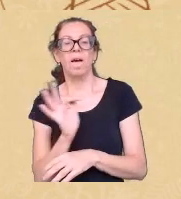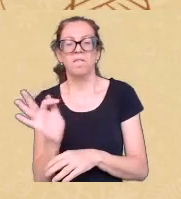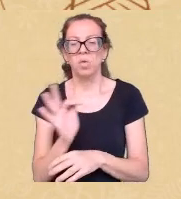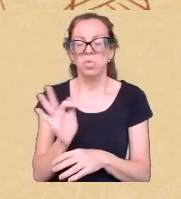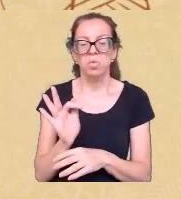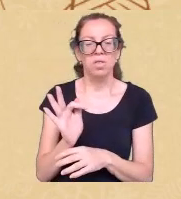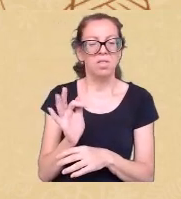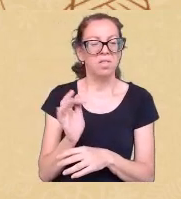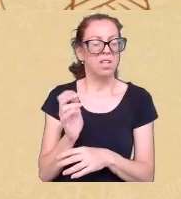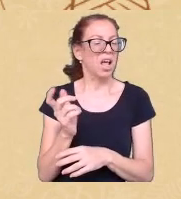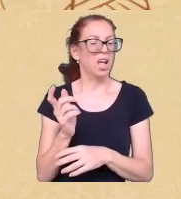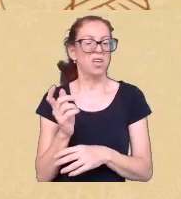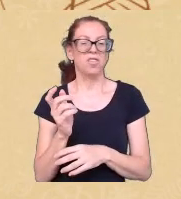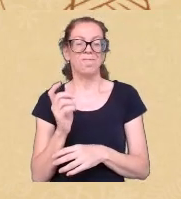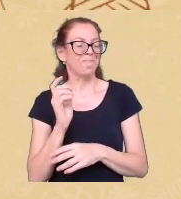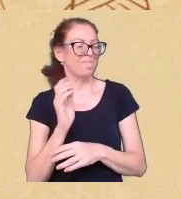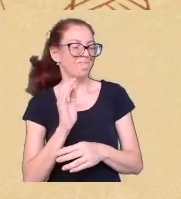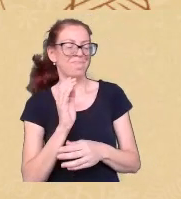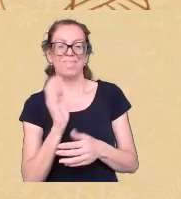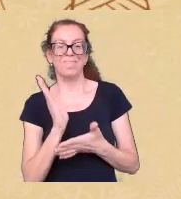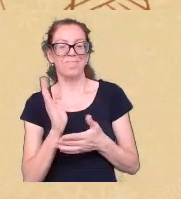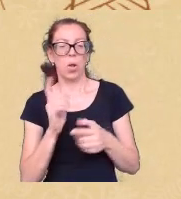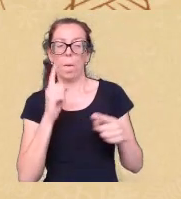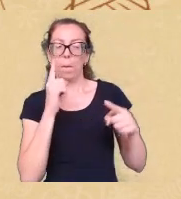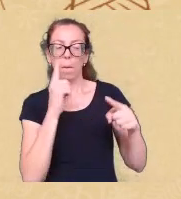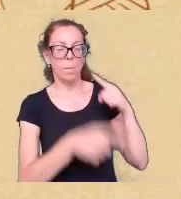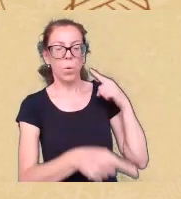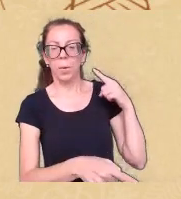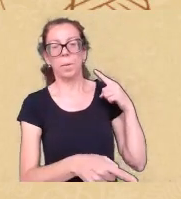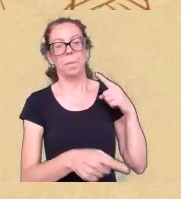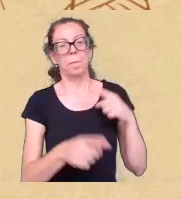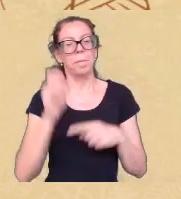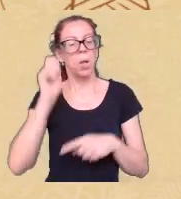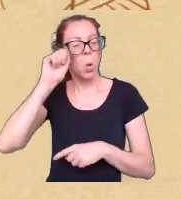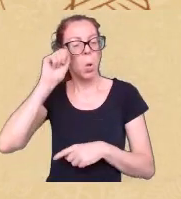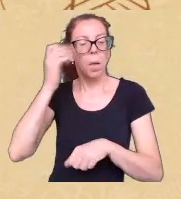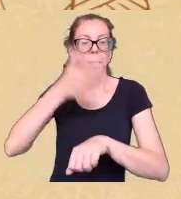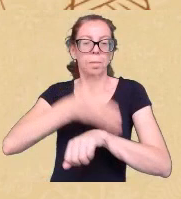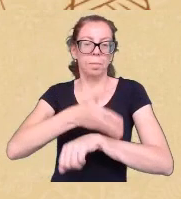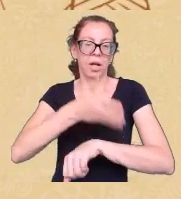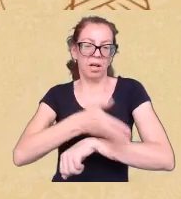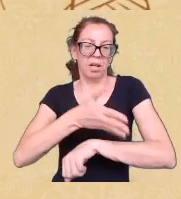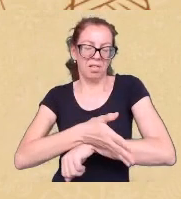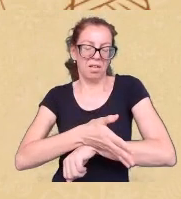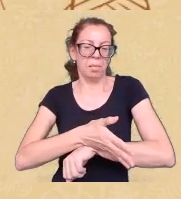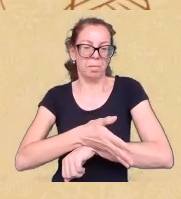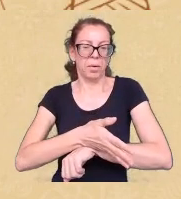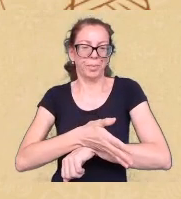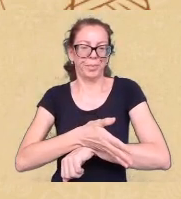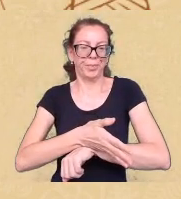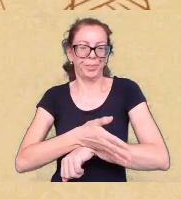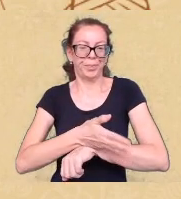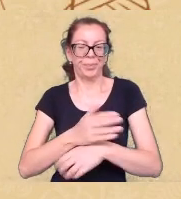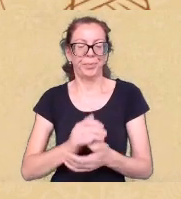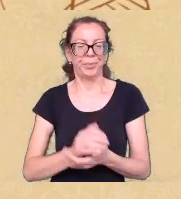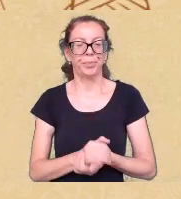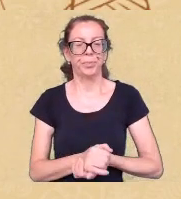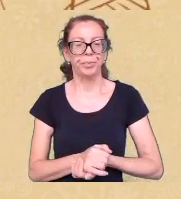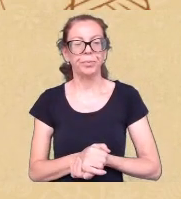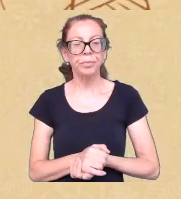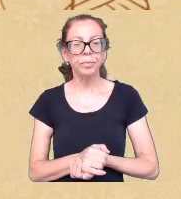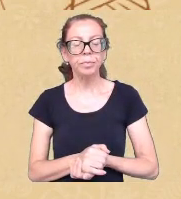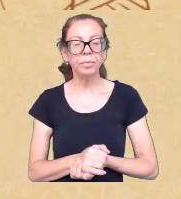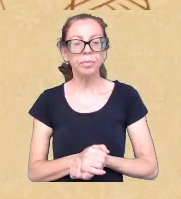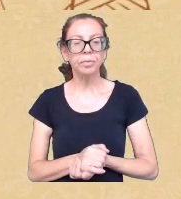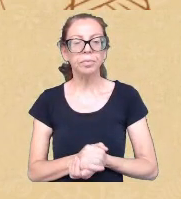esse corpo negro essa pessoa negra e o que lhe circundava em especial o racismo então por